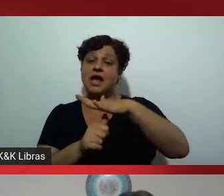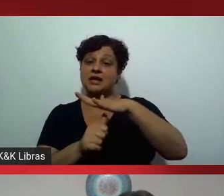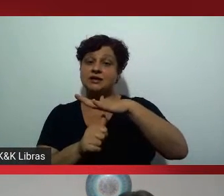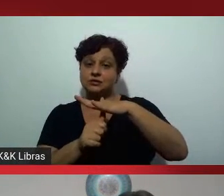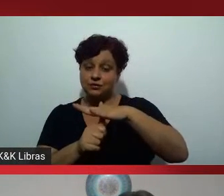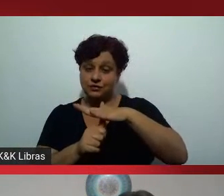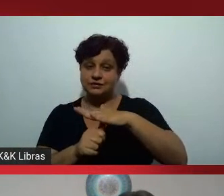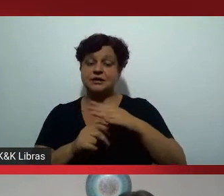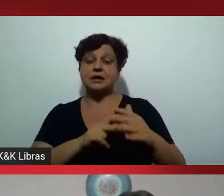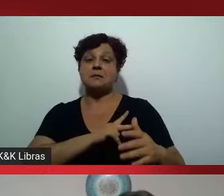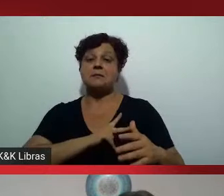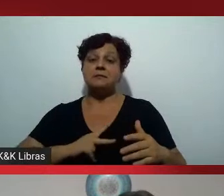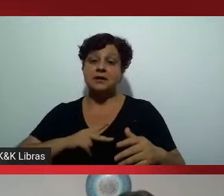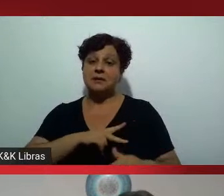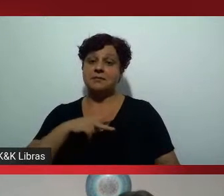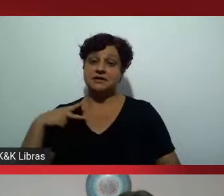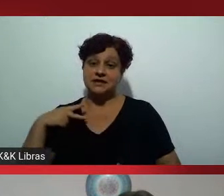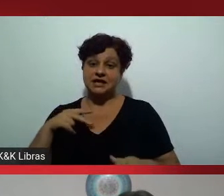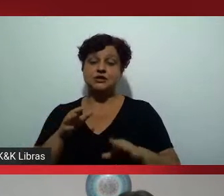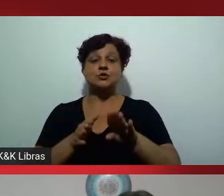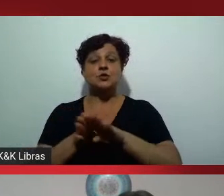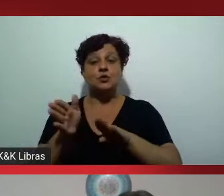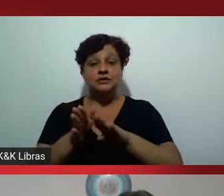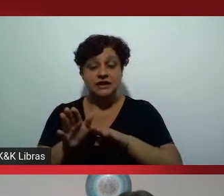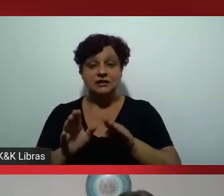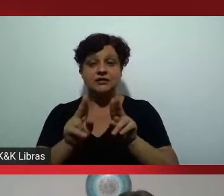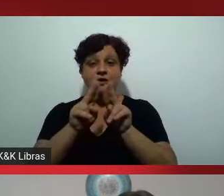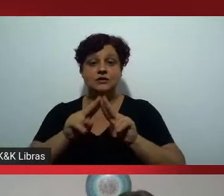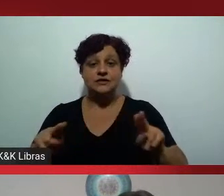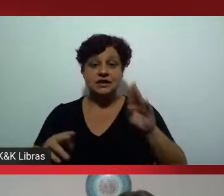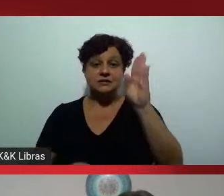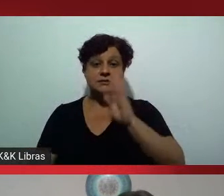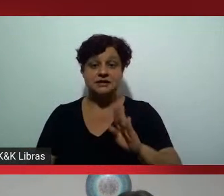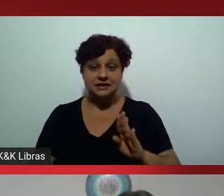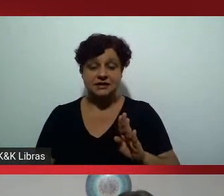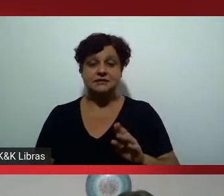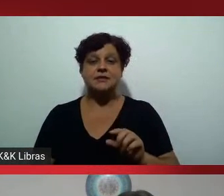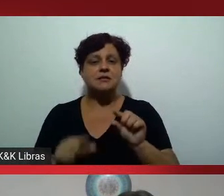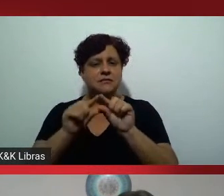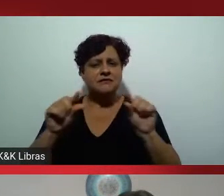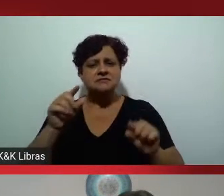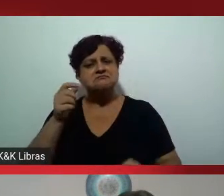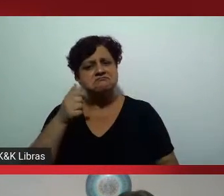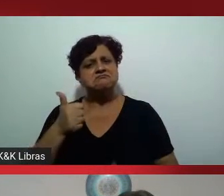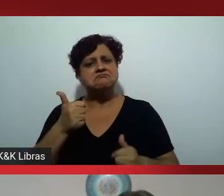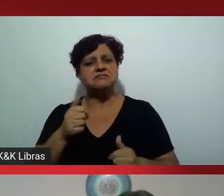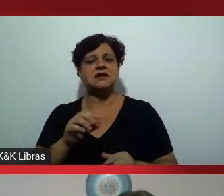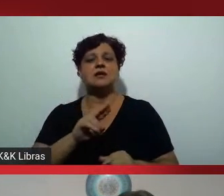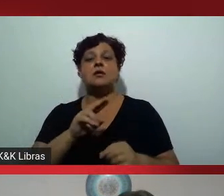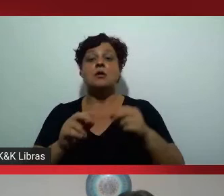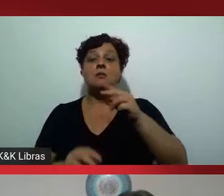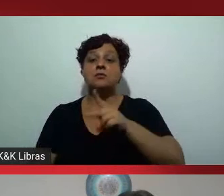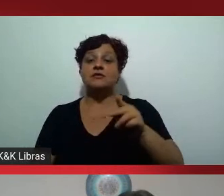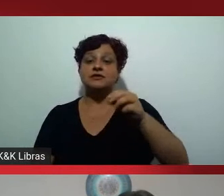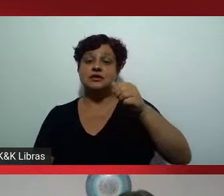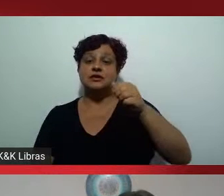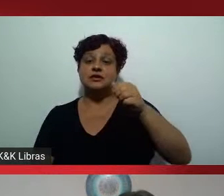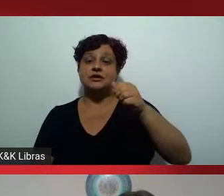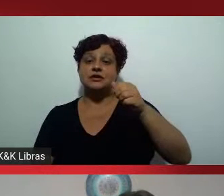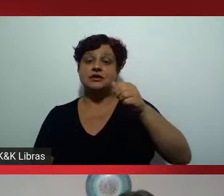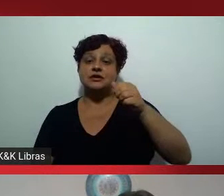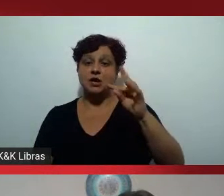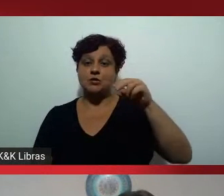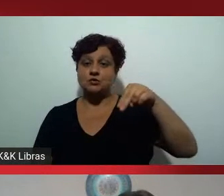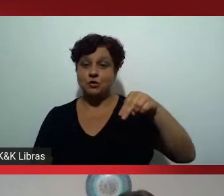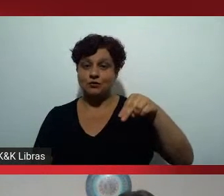que é presidente do curso do Conselho da Universidade Brasileira acho que é uma frase bem interessante né e o professor Hamilton Moyes se eu não citar o